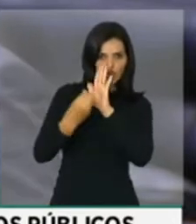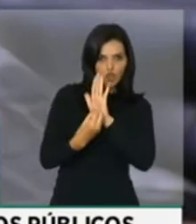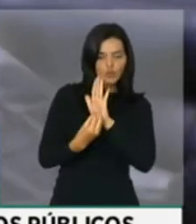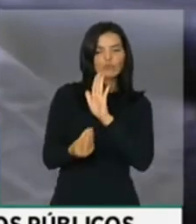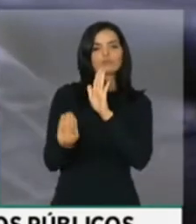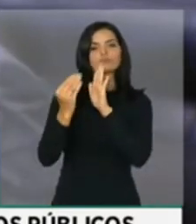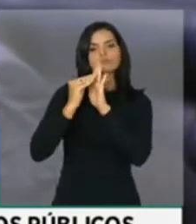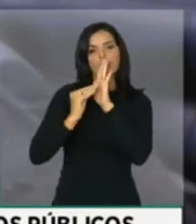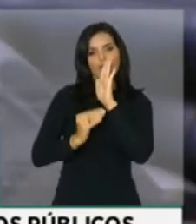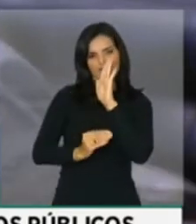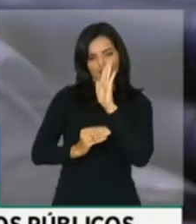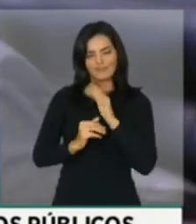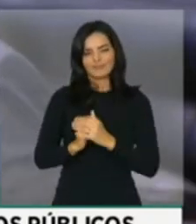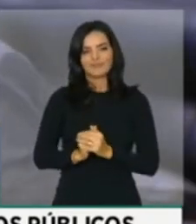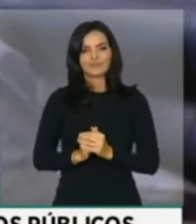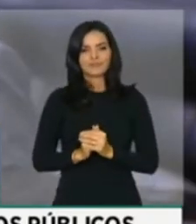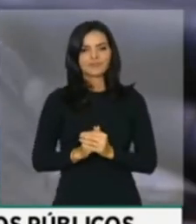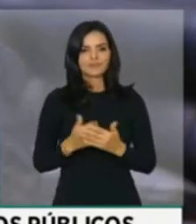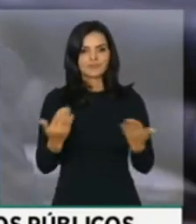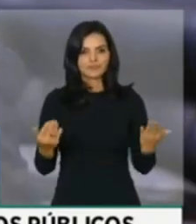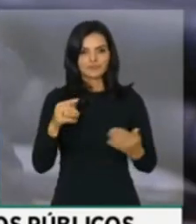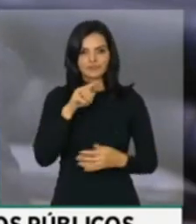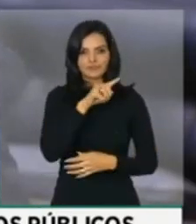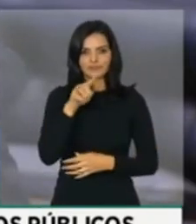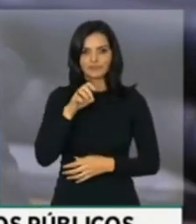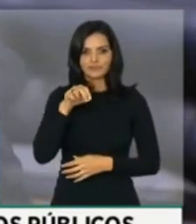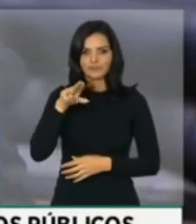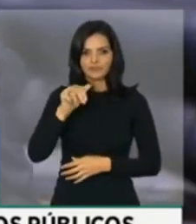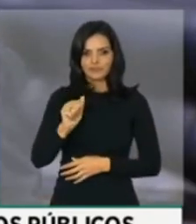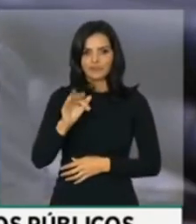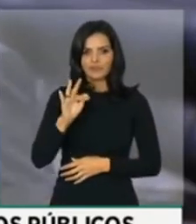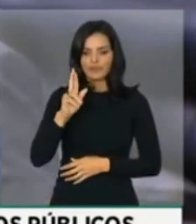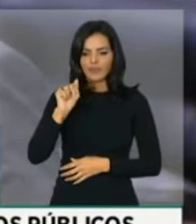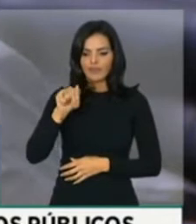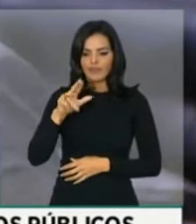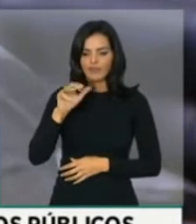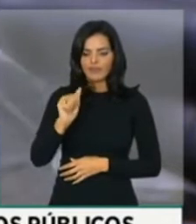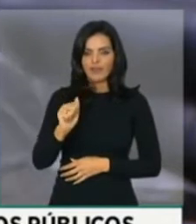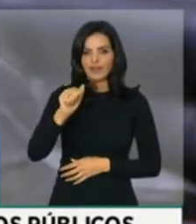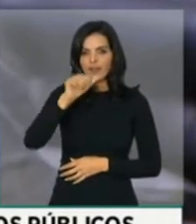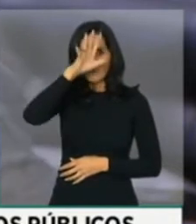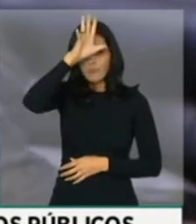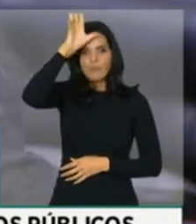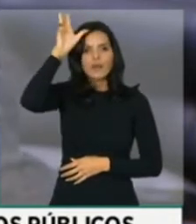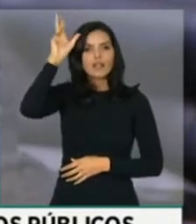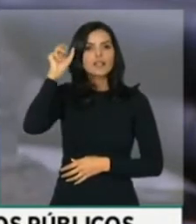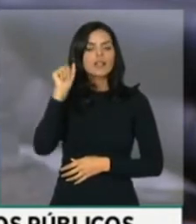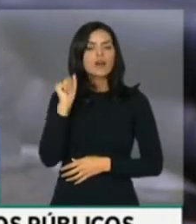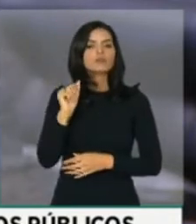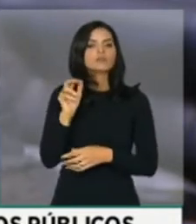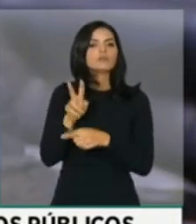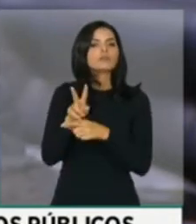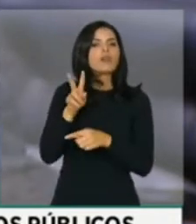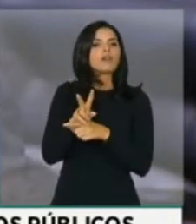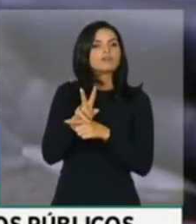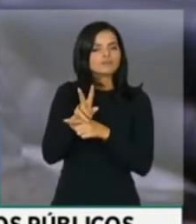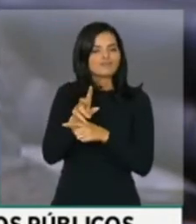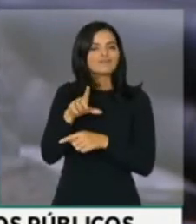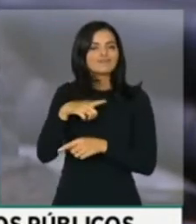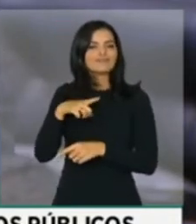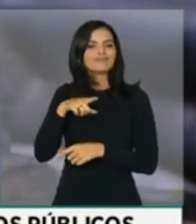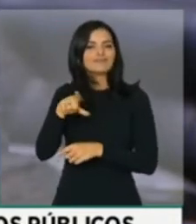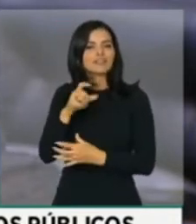assim, como a Zona Franca de Manaus, o FRAMA, ficou preservada no